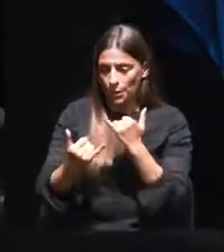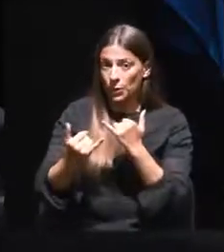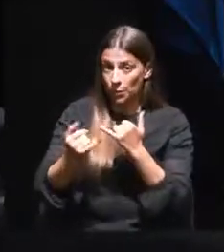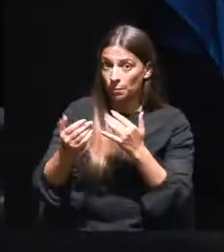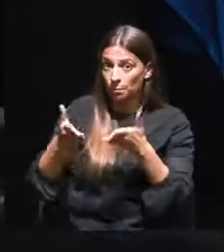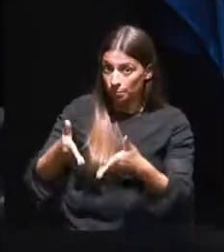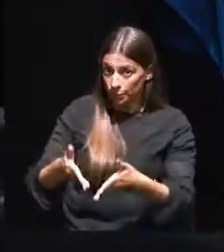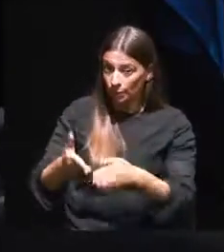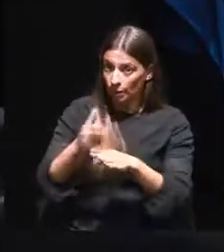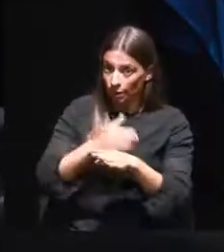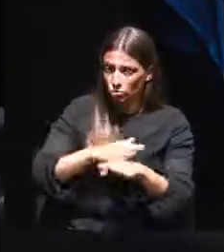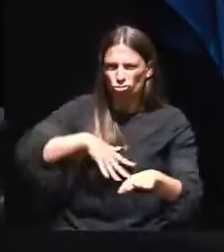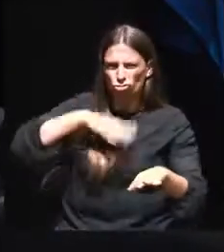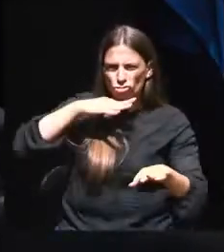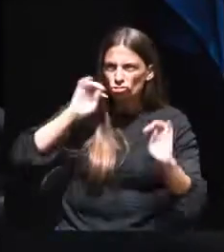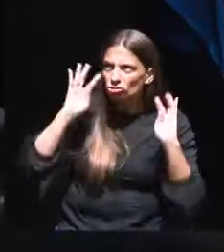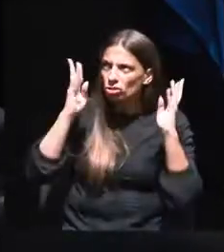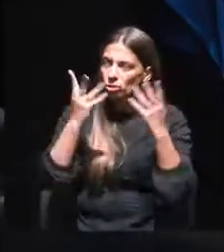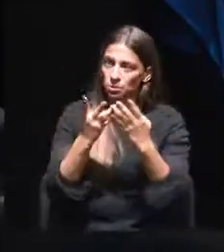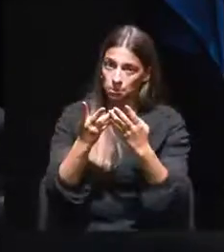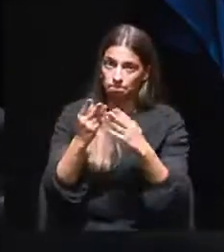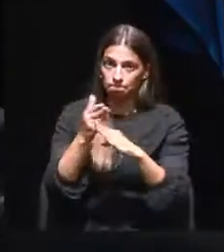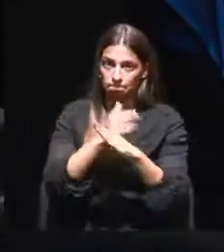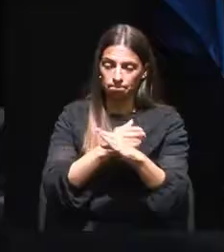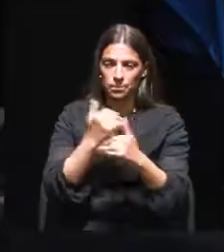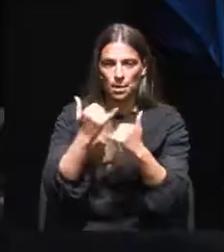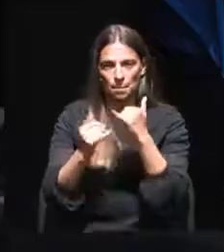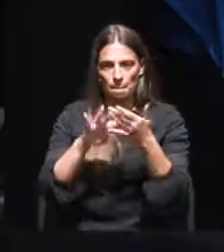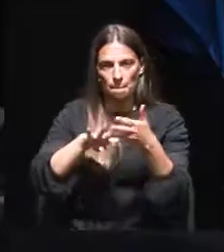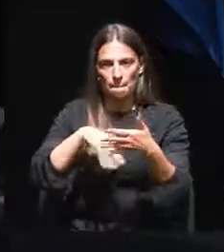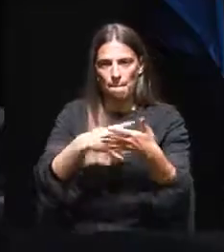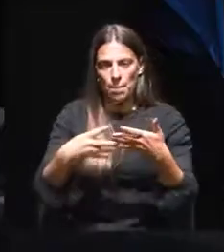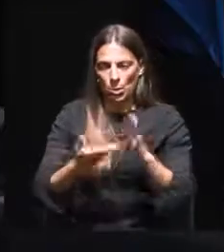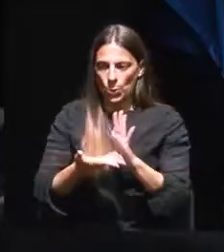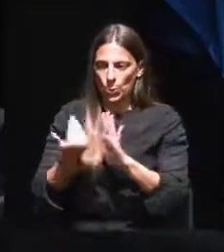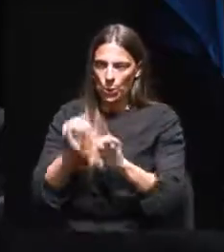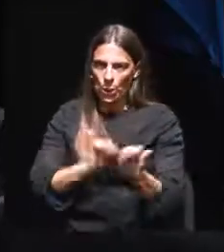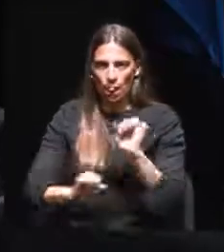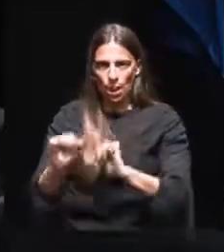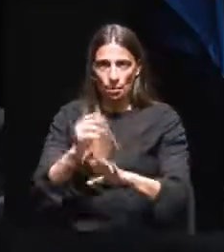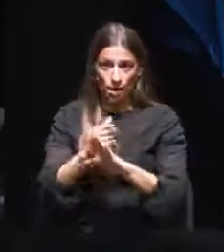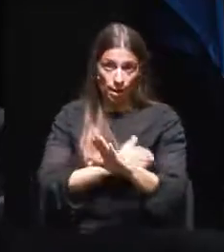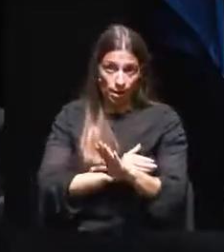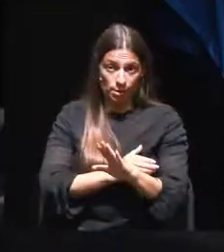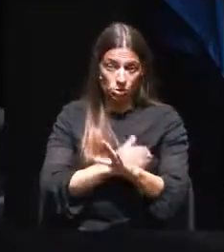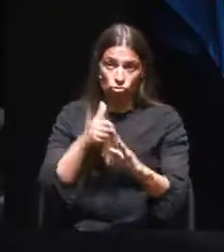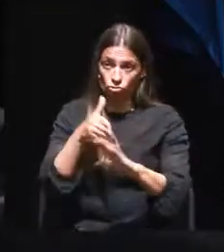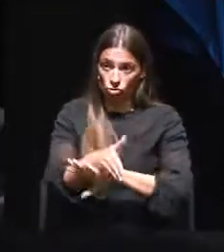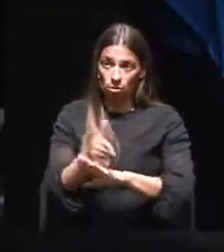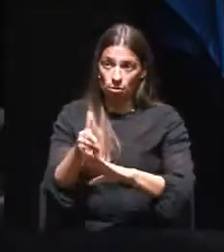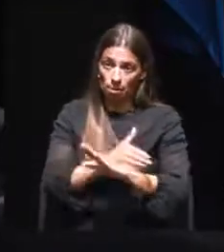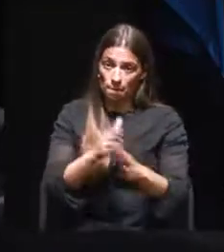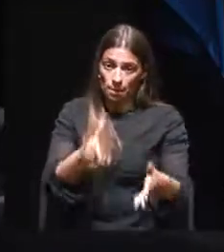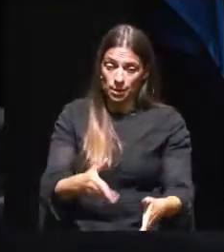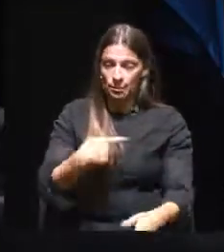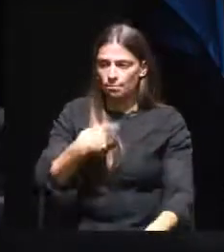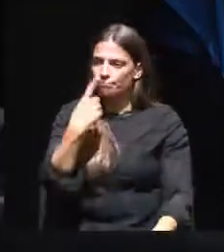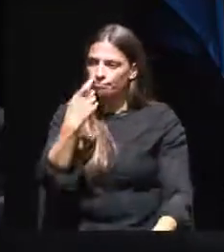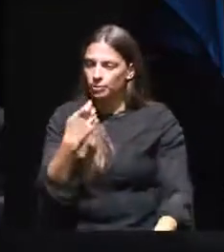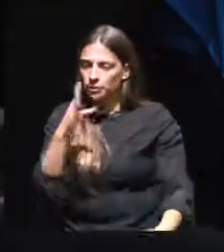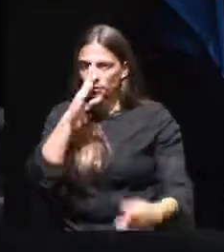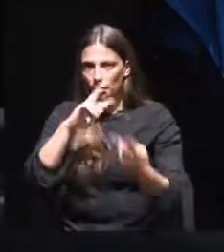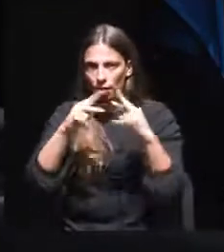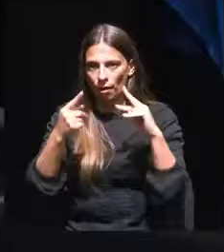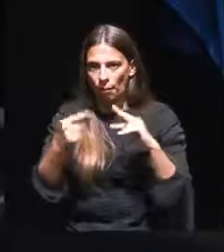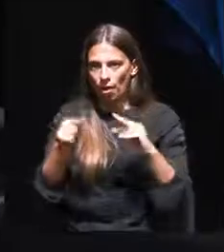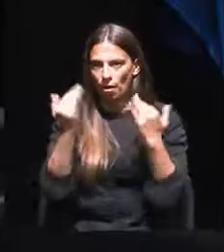atividades poluentes e em situação de risco a um plano de descontaminação antes de qualquer intervenção urbanística, perguntamos se